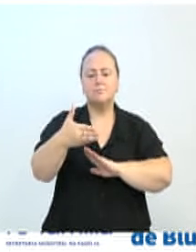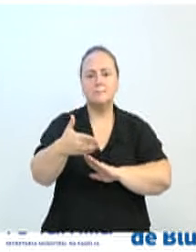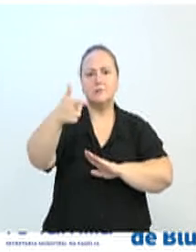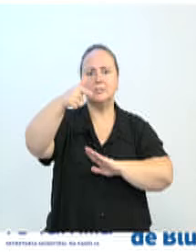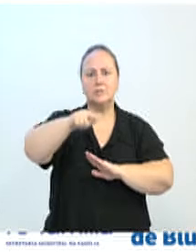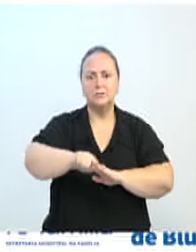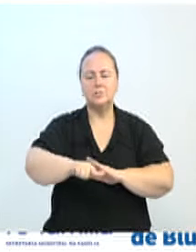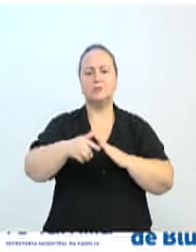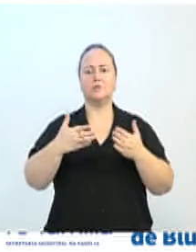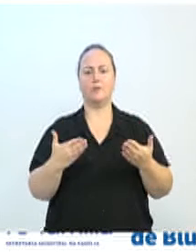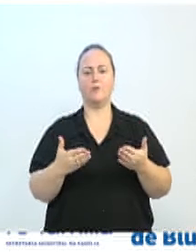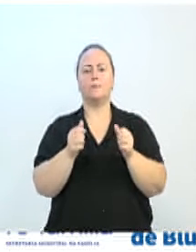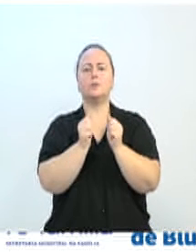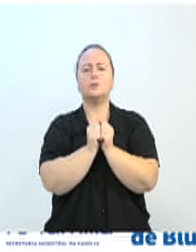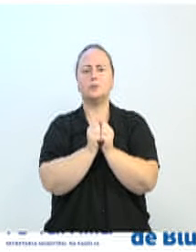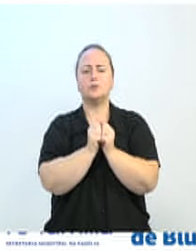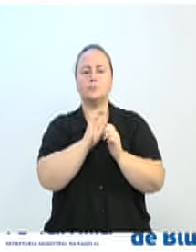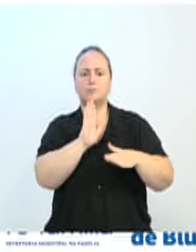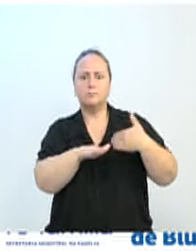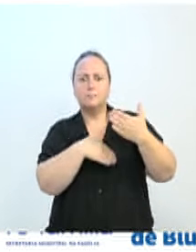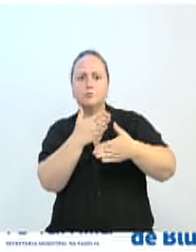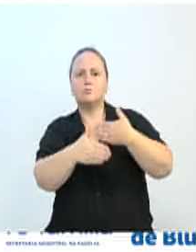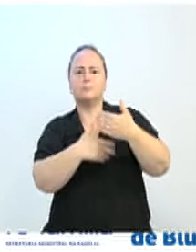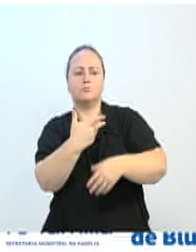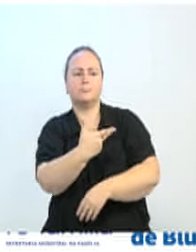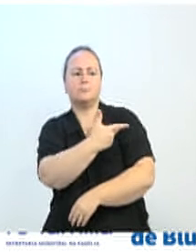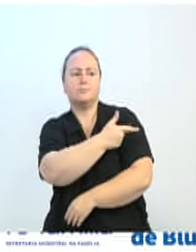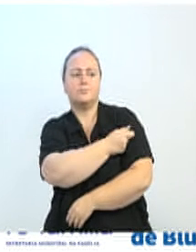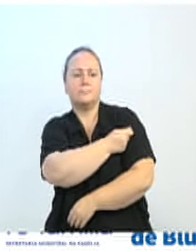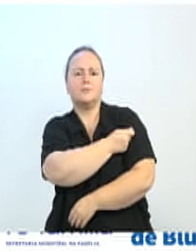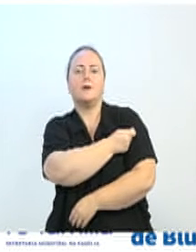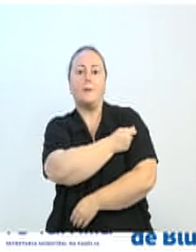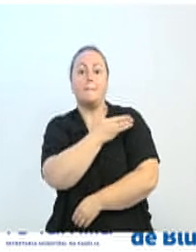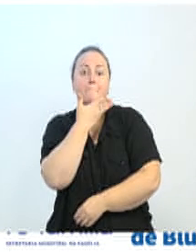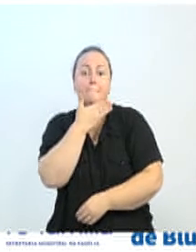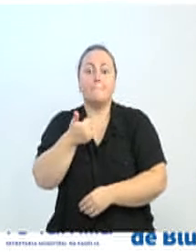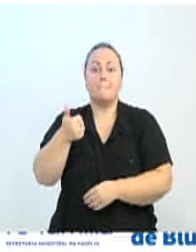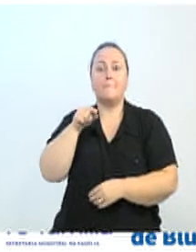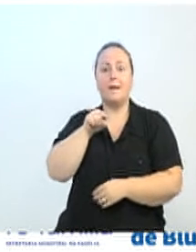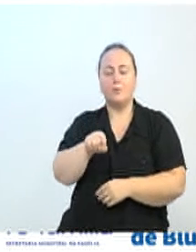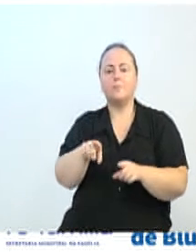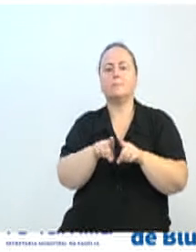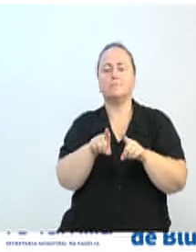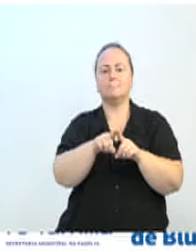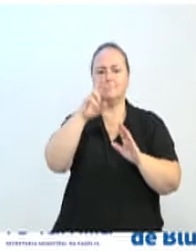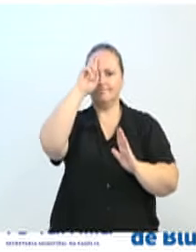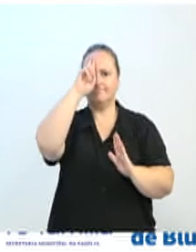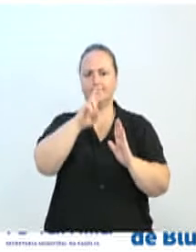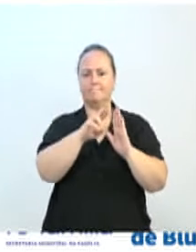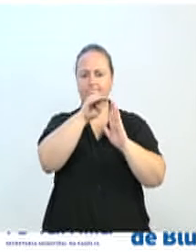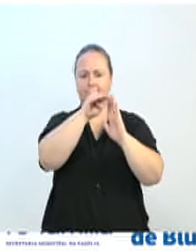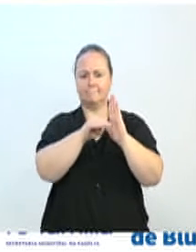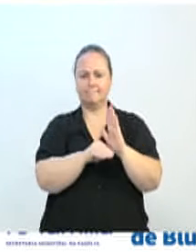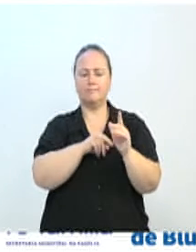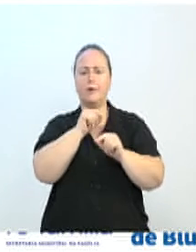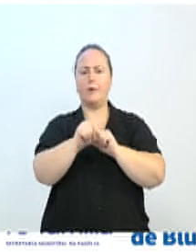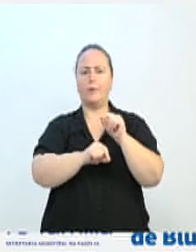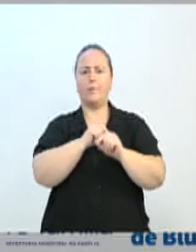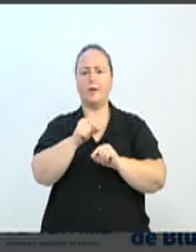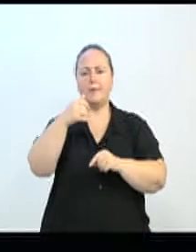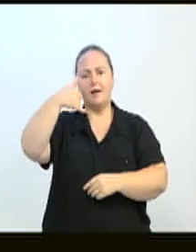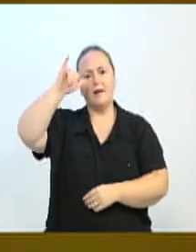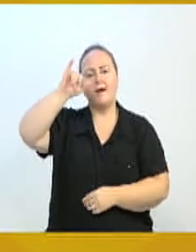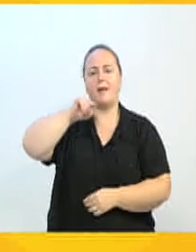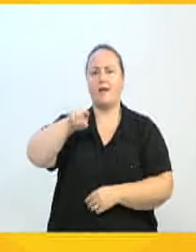em paralelo ao avanço da vacinação contra a Covid-19 e o respeito às normas de higiene sanitária e prevenção.